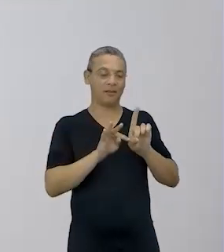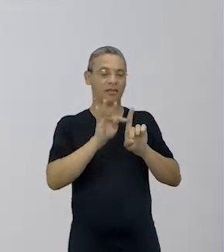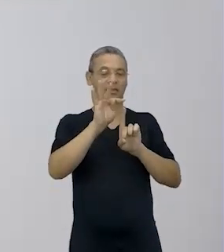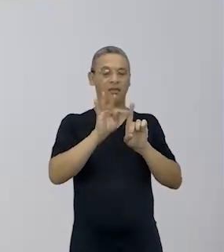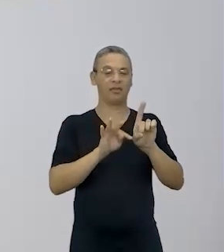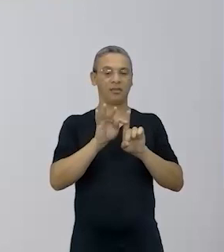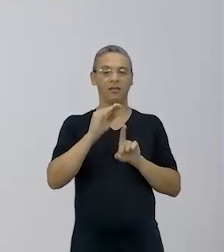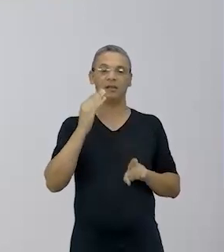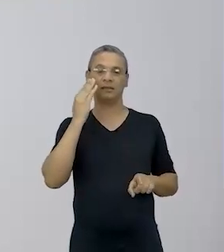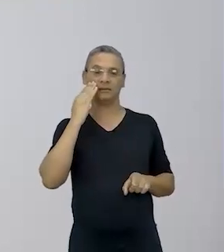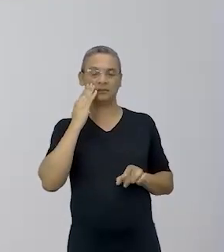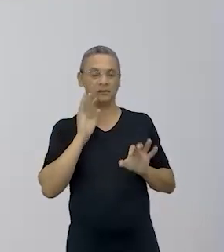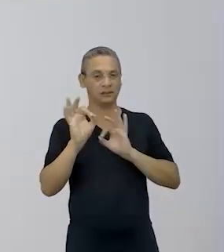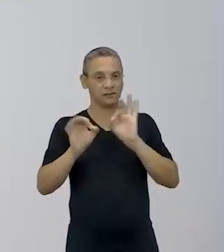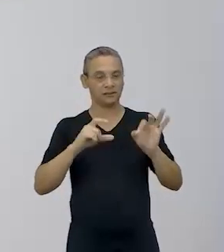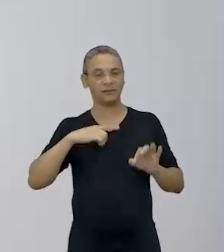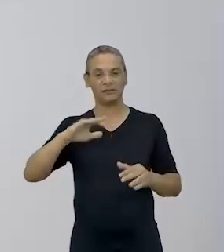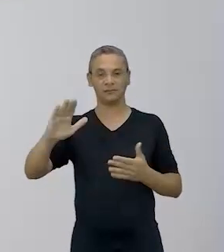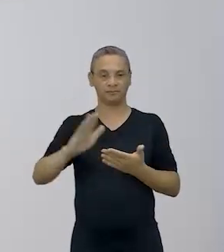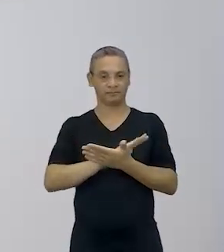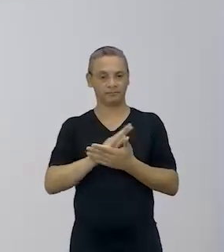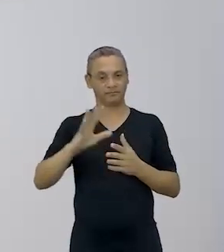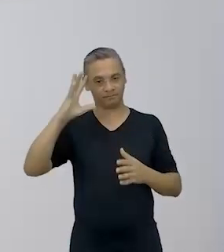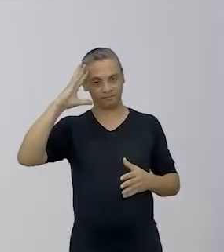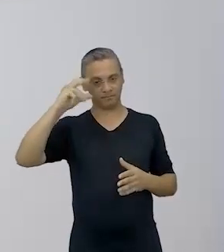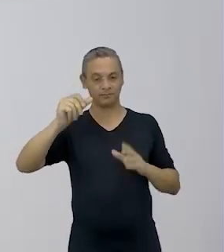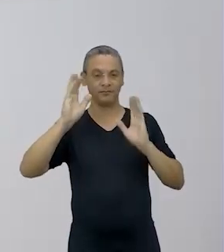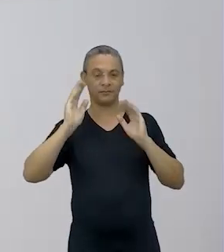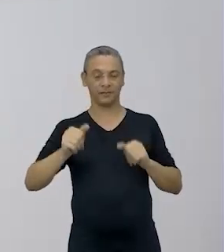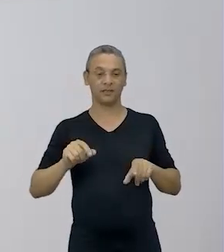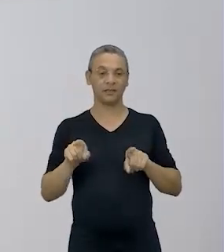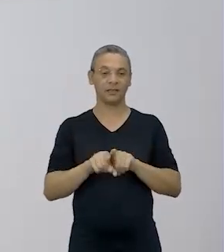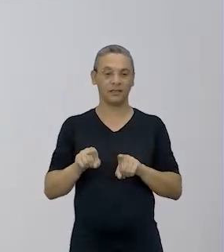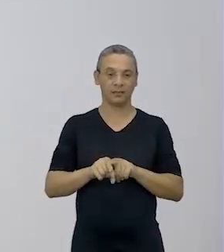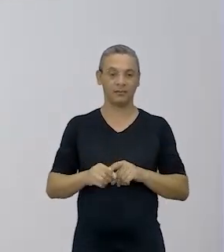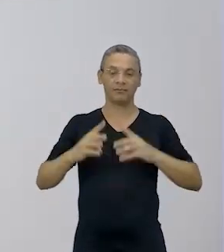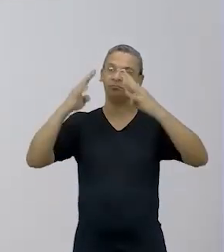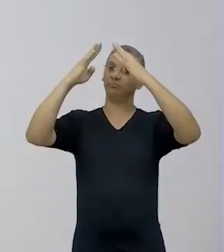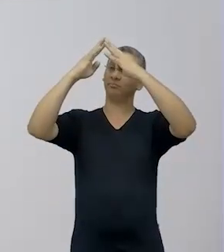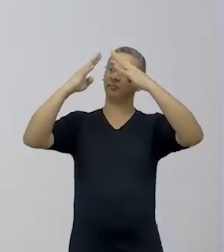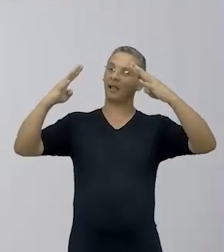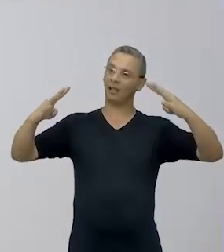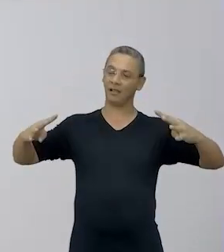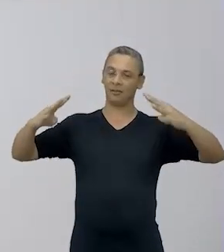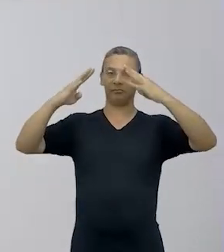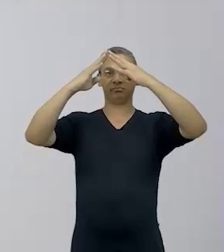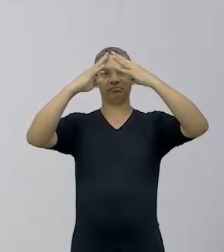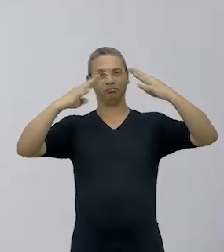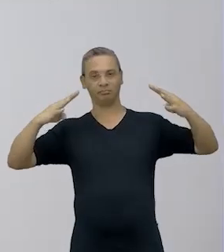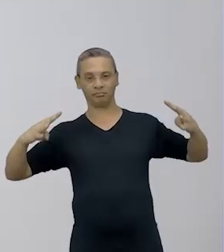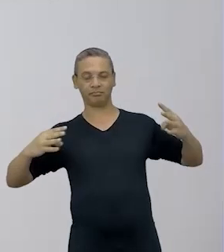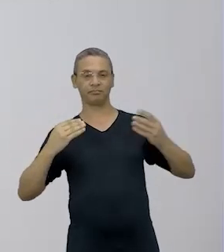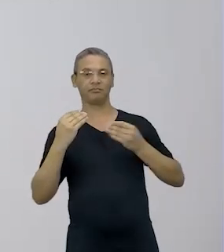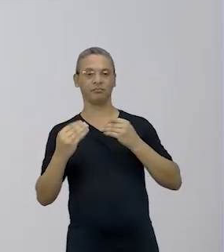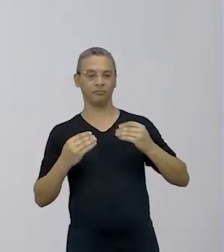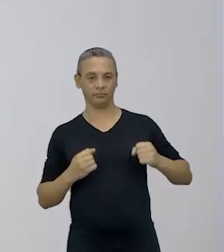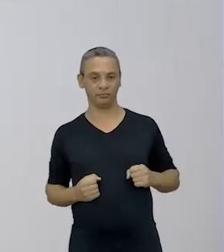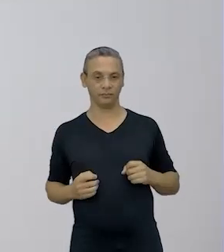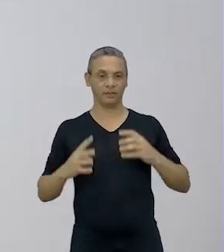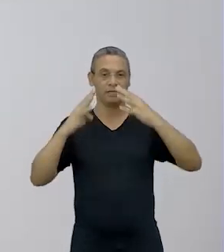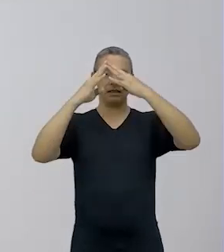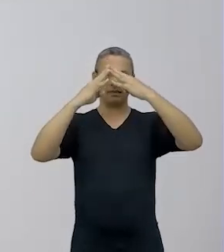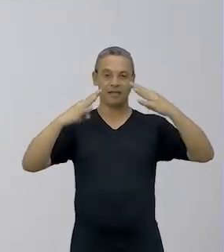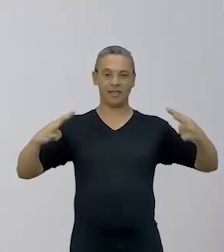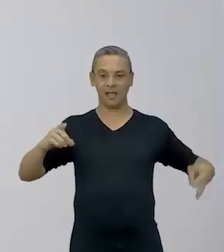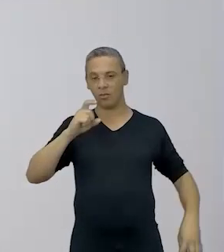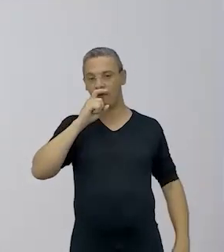gente já tem aí uma parte resolvida também. Em relação ao telhado, a gente vai ver também a questão do telhado verde.